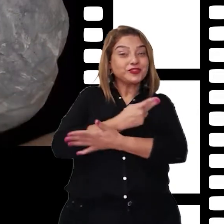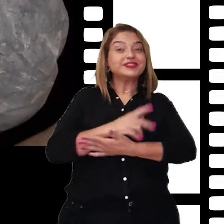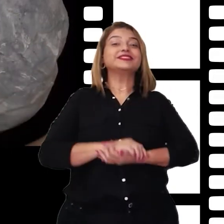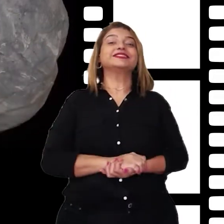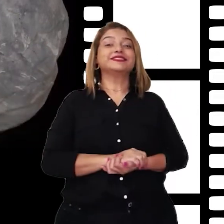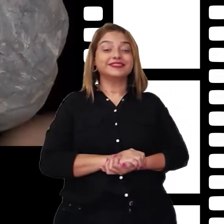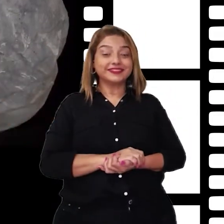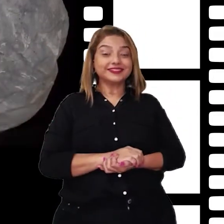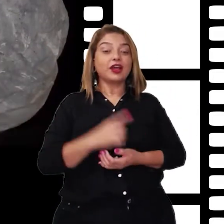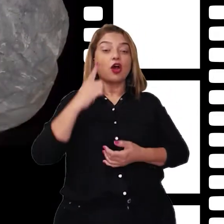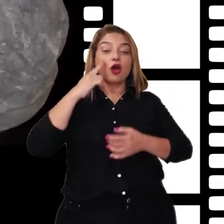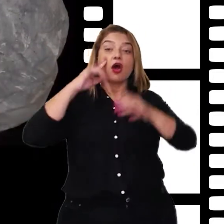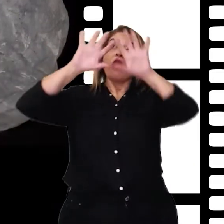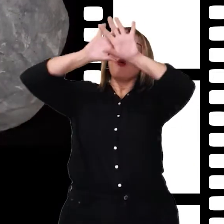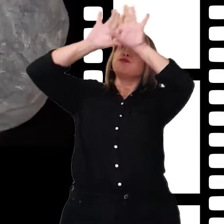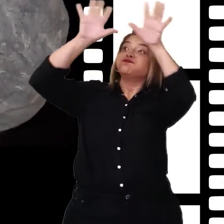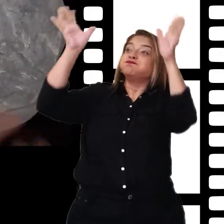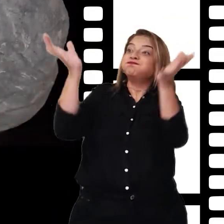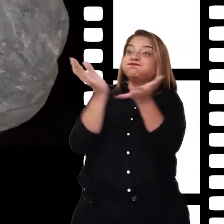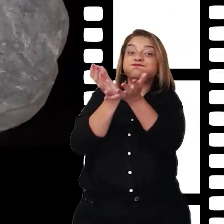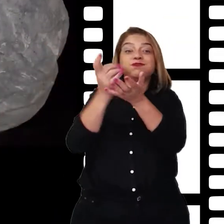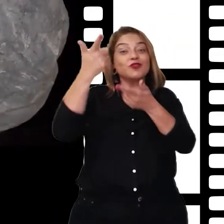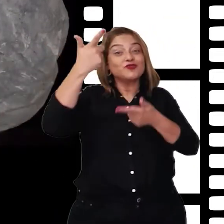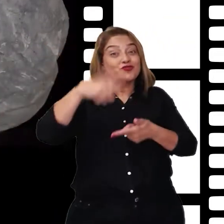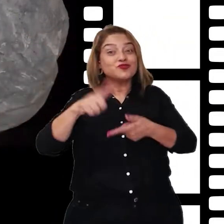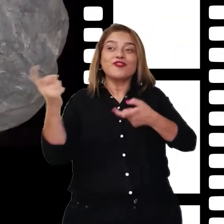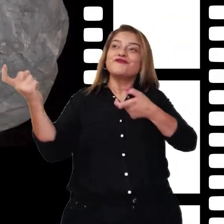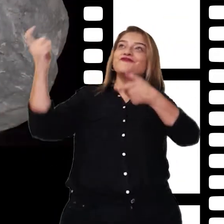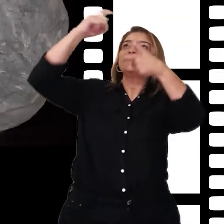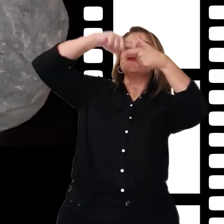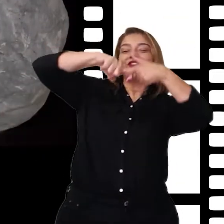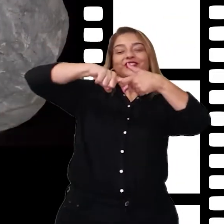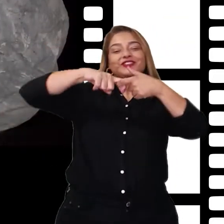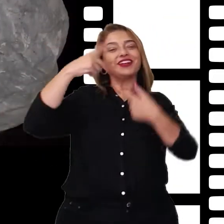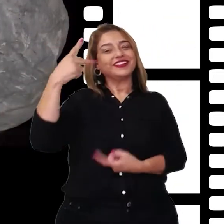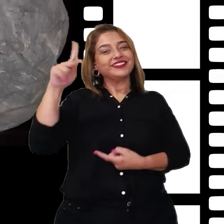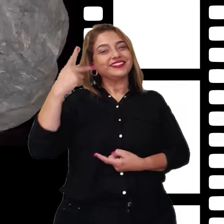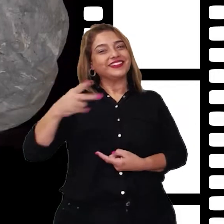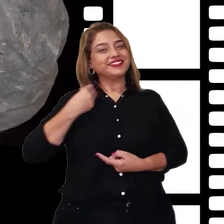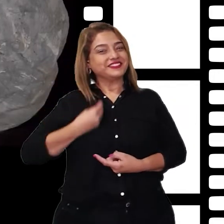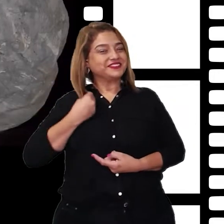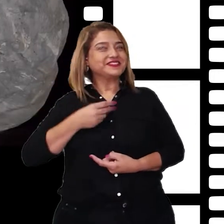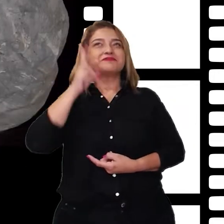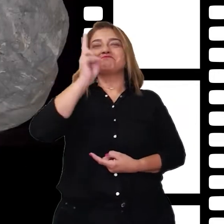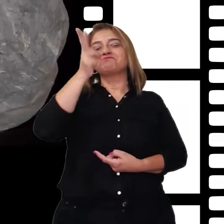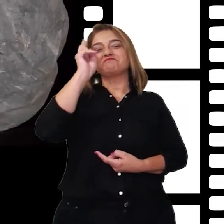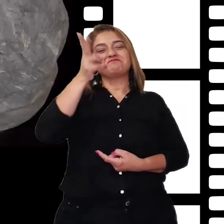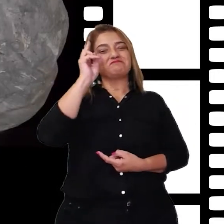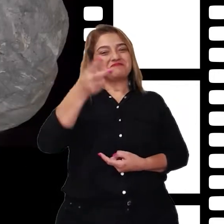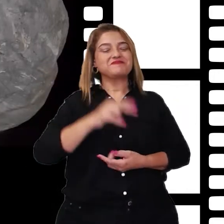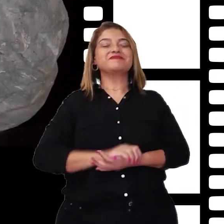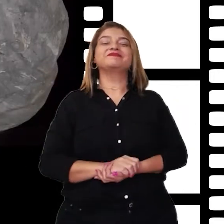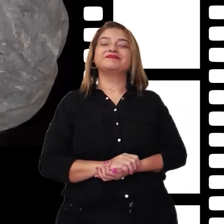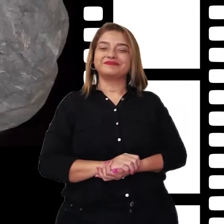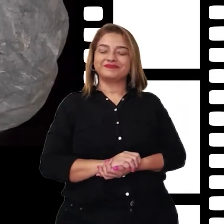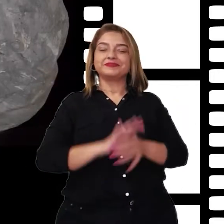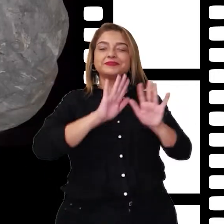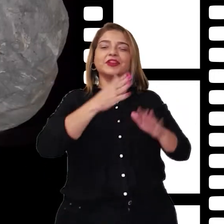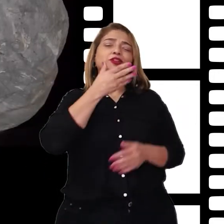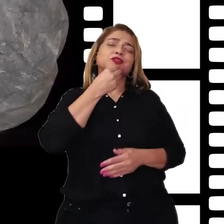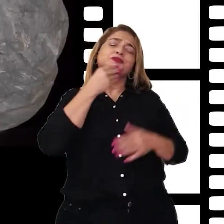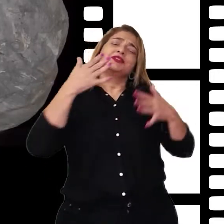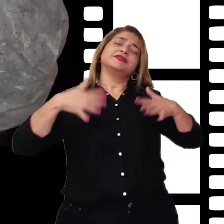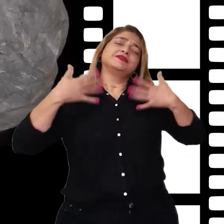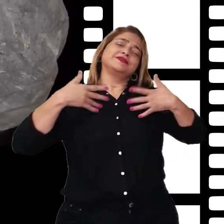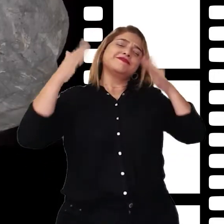A lua, ela voltou lá para o céu, para o lugar de onde ela nunca deveria ter saído. Ah, mas o menino ficou